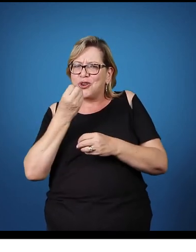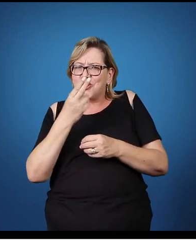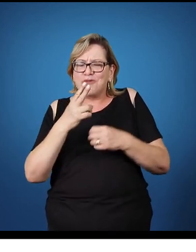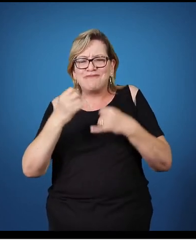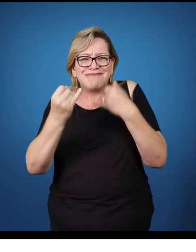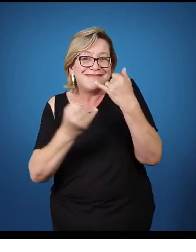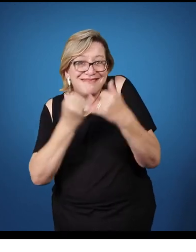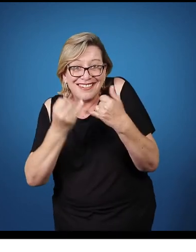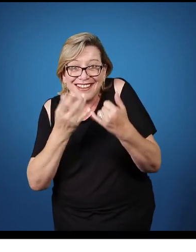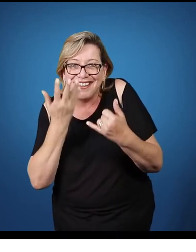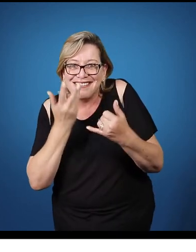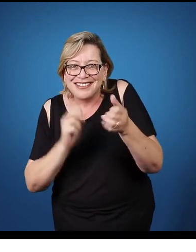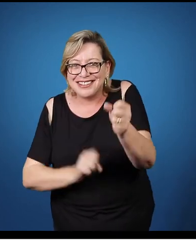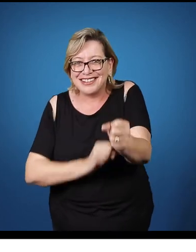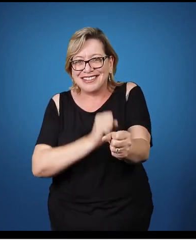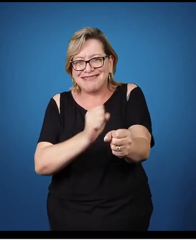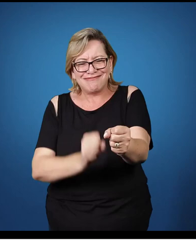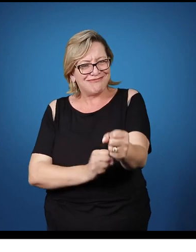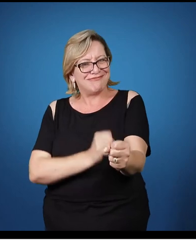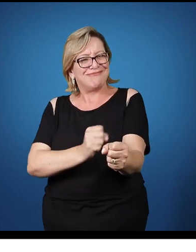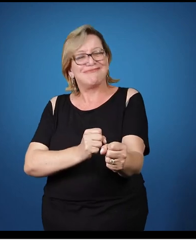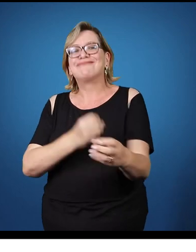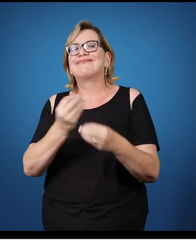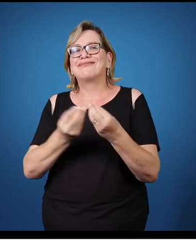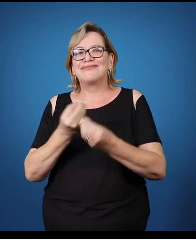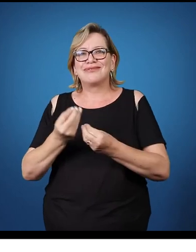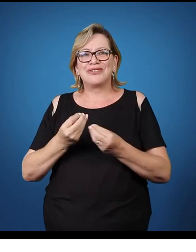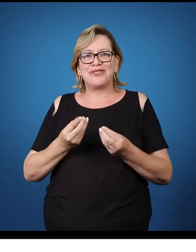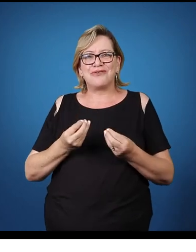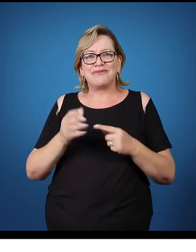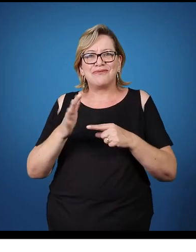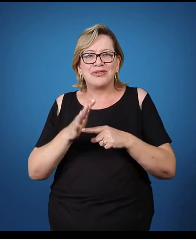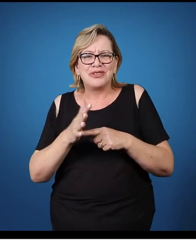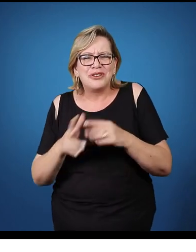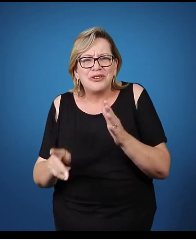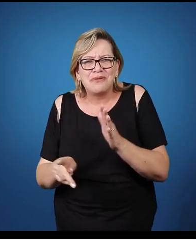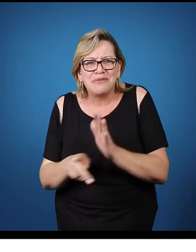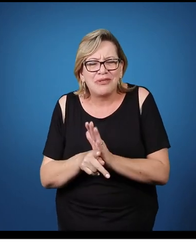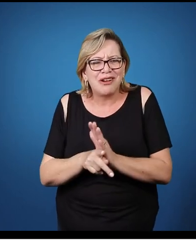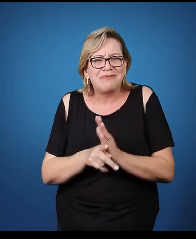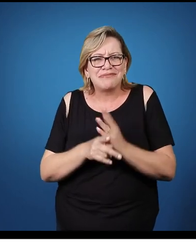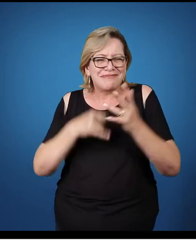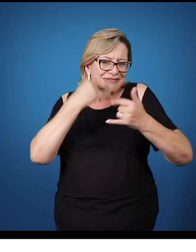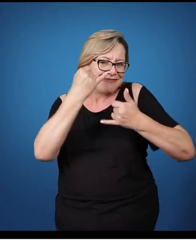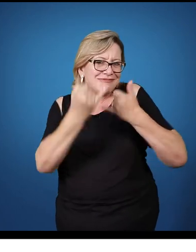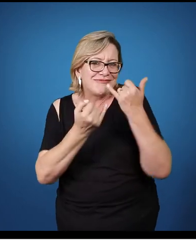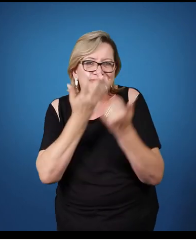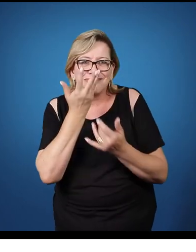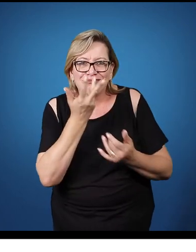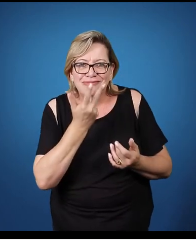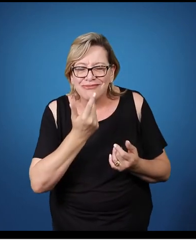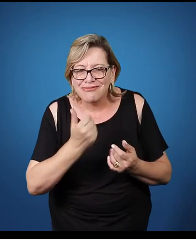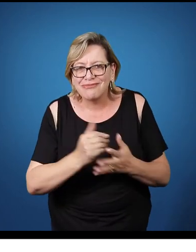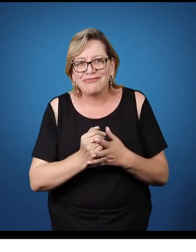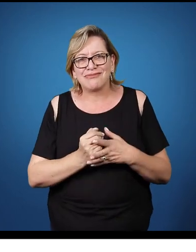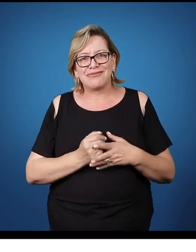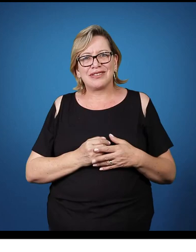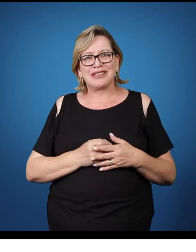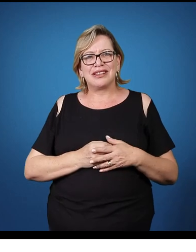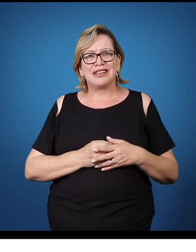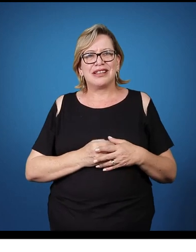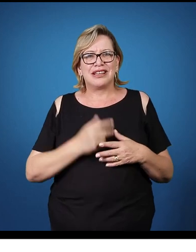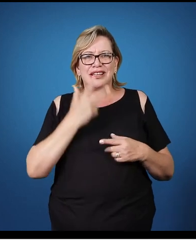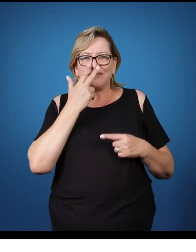criança. Diga lá. Alguma máquina para criança no parquinho. Sei lá. Um tipo de